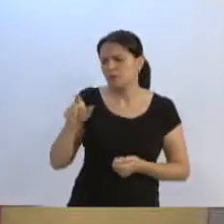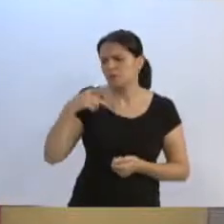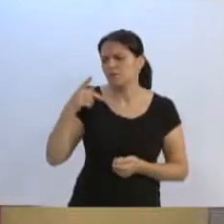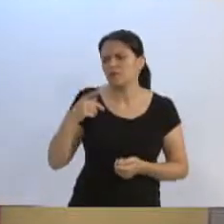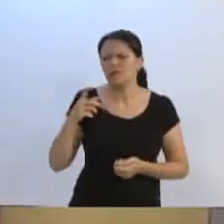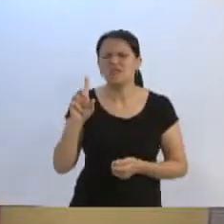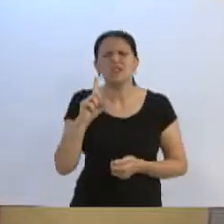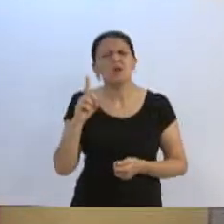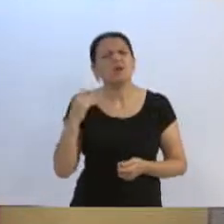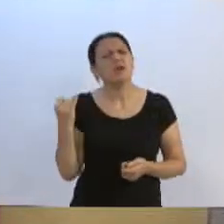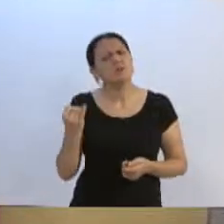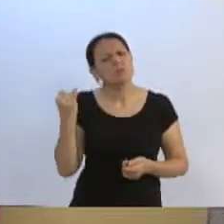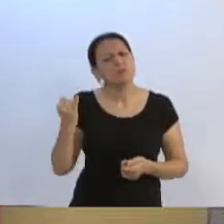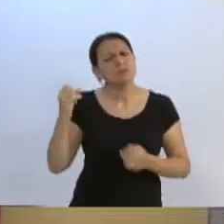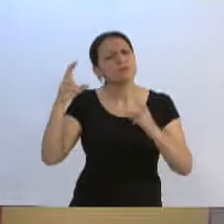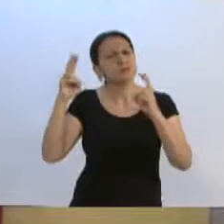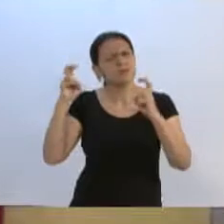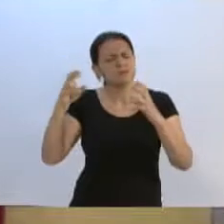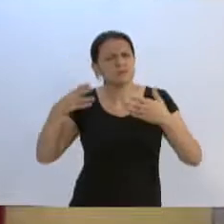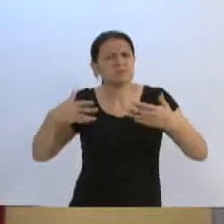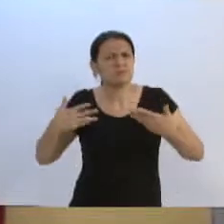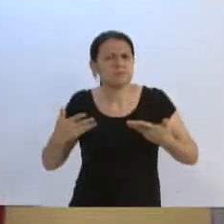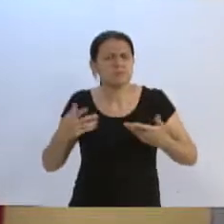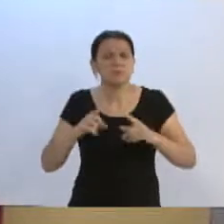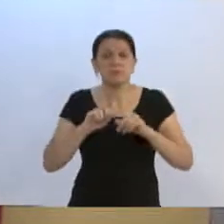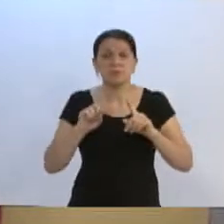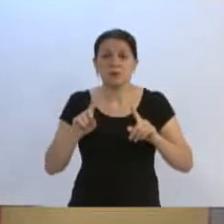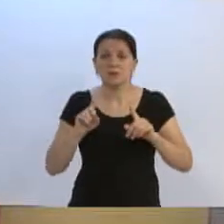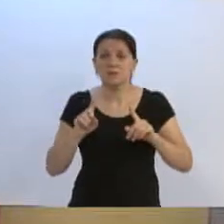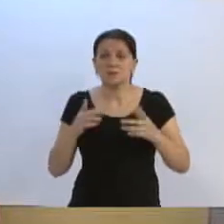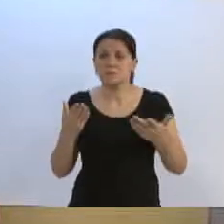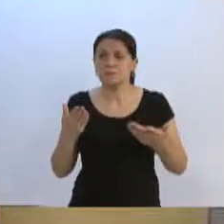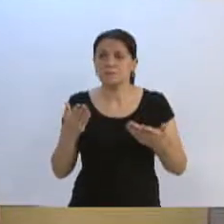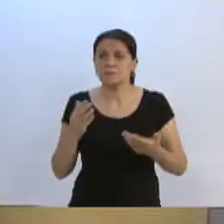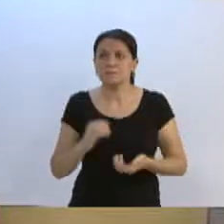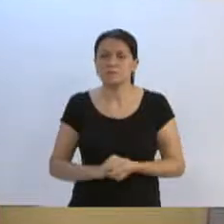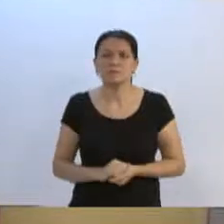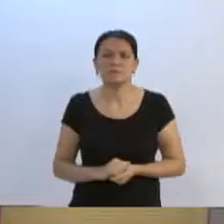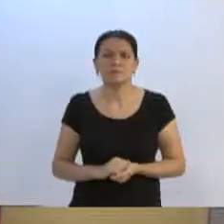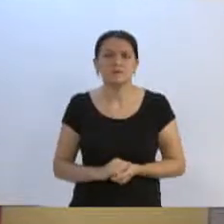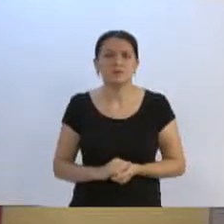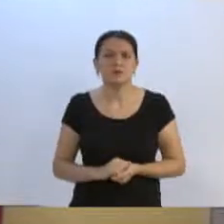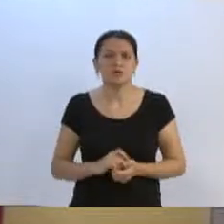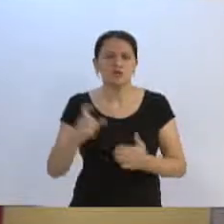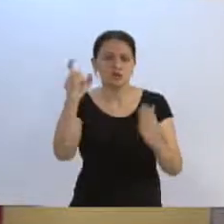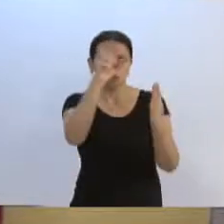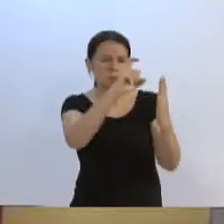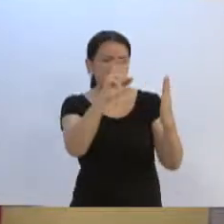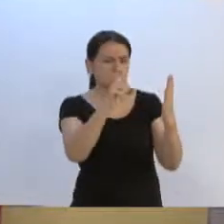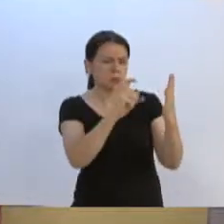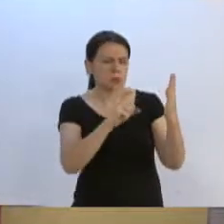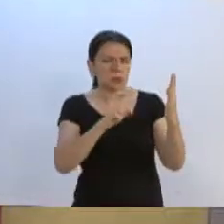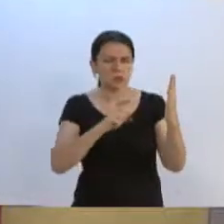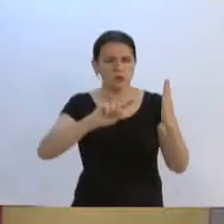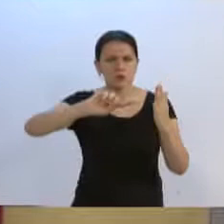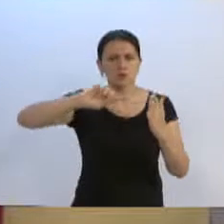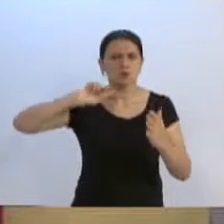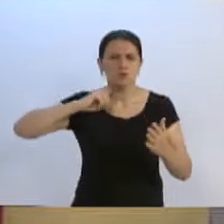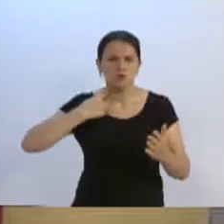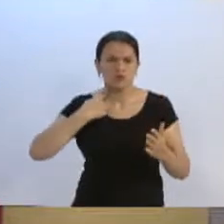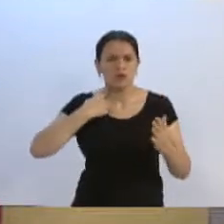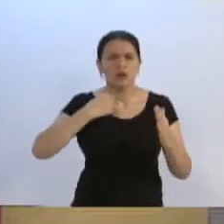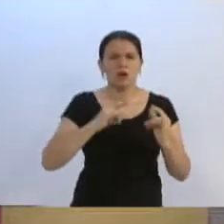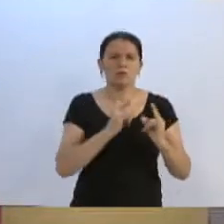não é tão prioritário esse assunto. Mas vamos citar aqui, professor Gilson, pichação. Para alguns não é tão prioridade, mas para o cara que